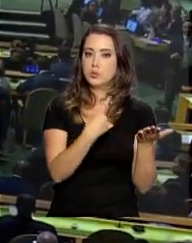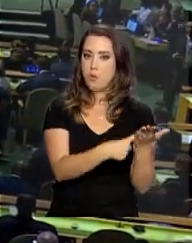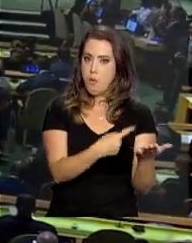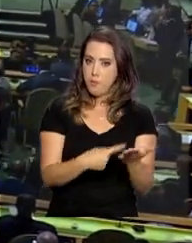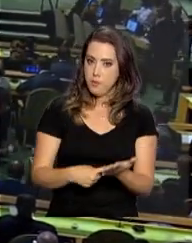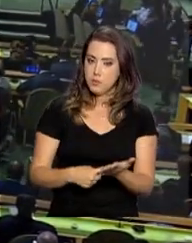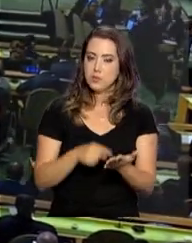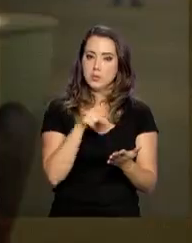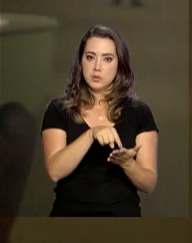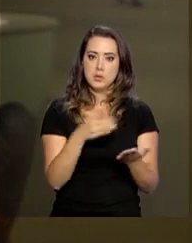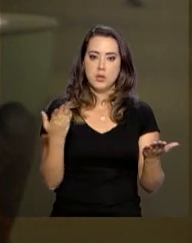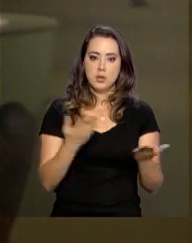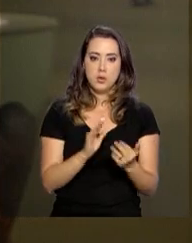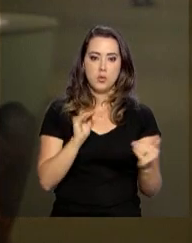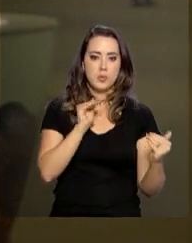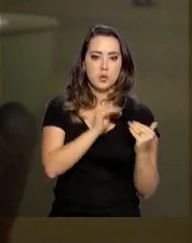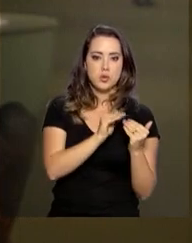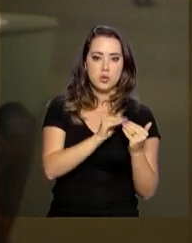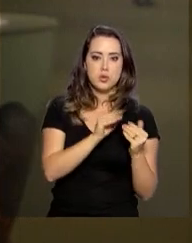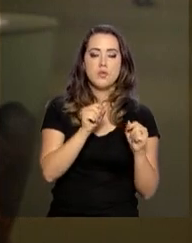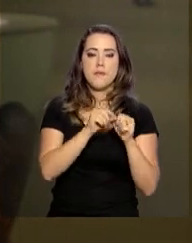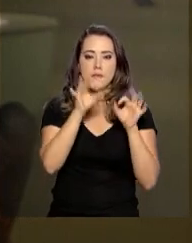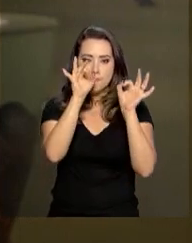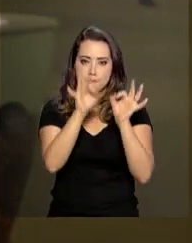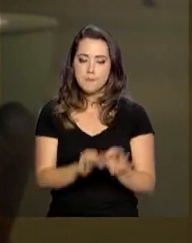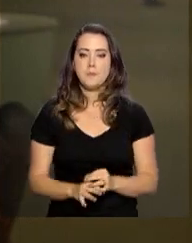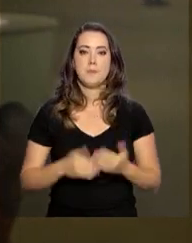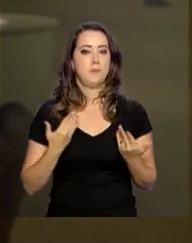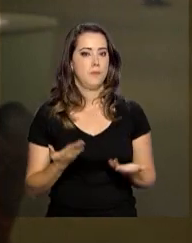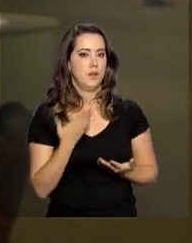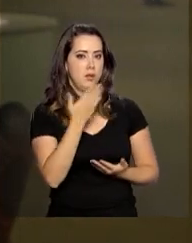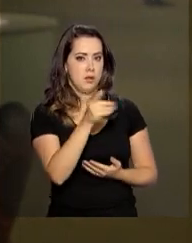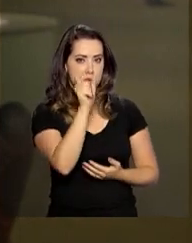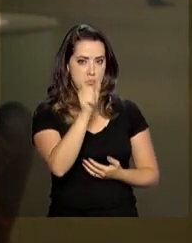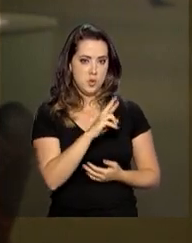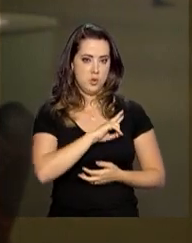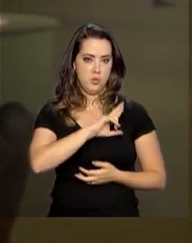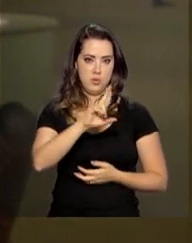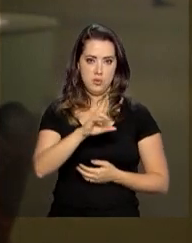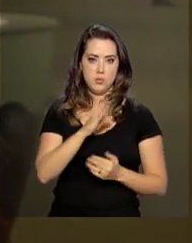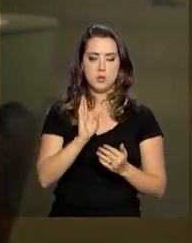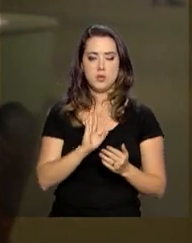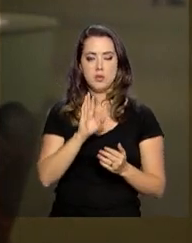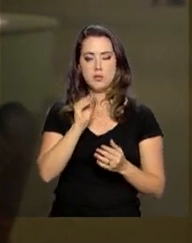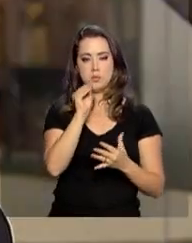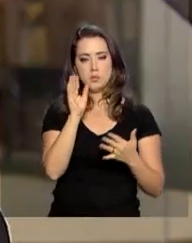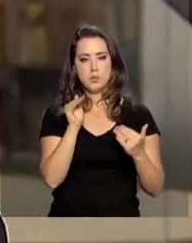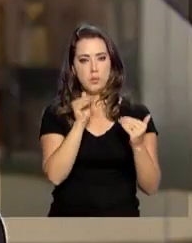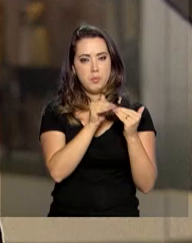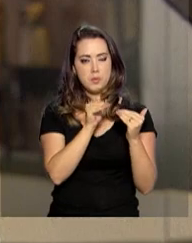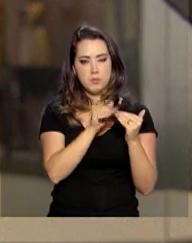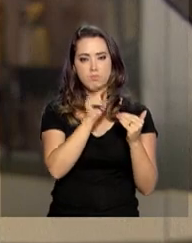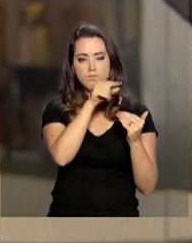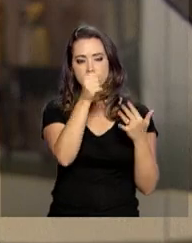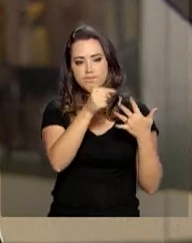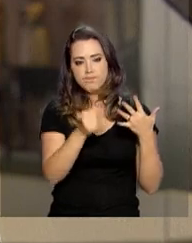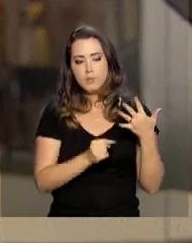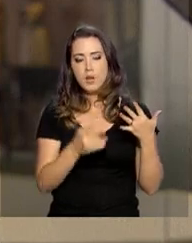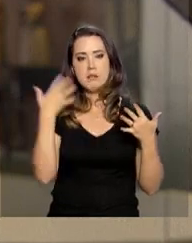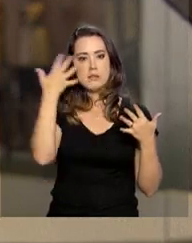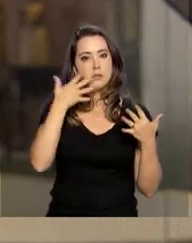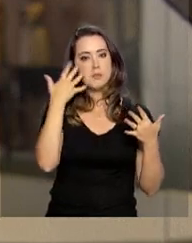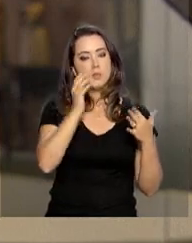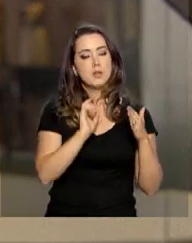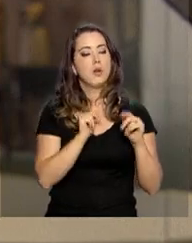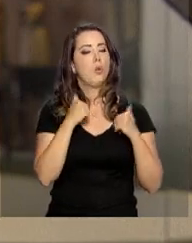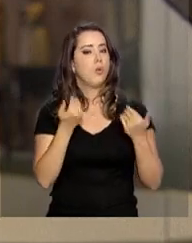é colocá-la em prática. O secretário-executivo da Comissão Nacional para os Objetivos do Desenvolvimento Sustentável explica o papel das empresas